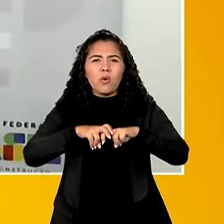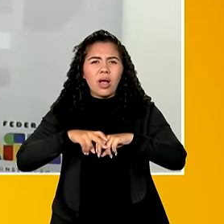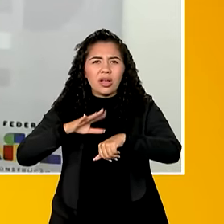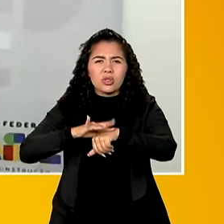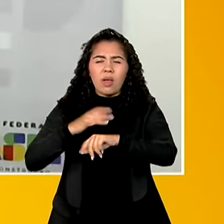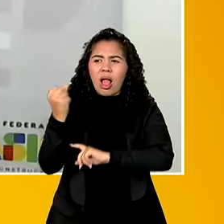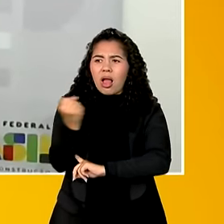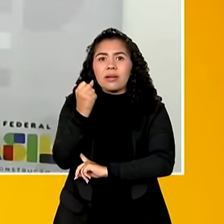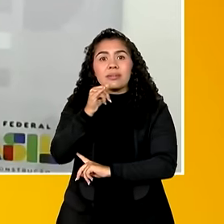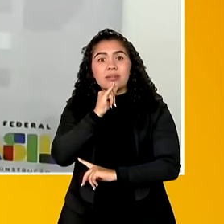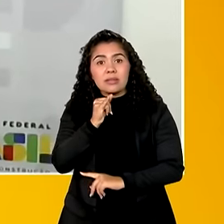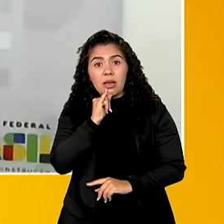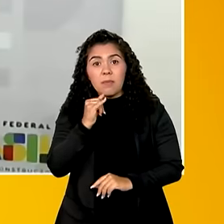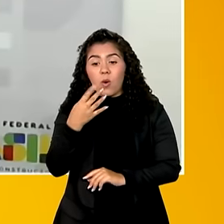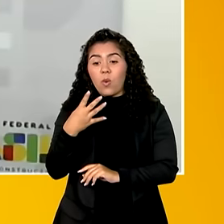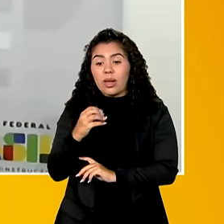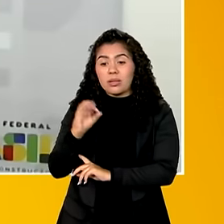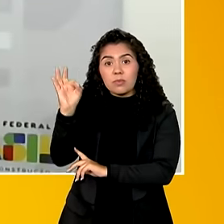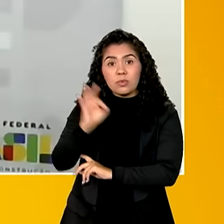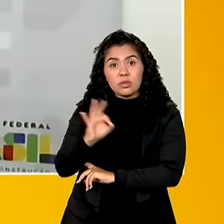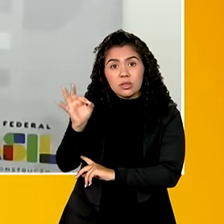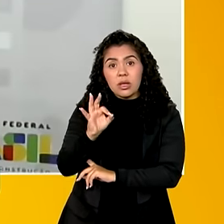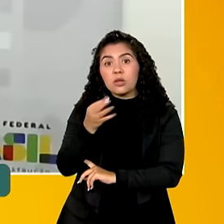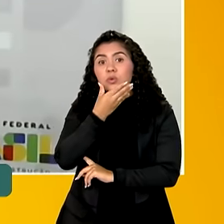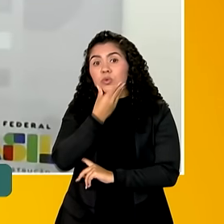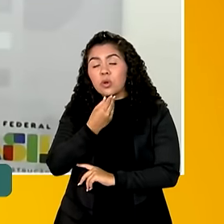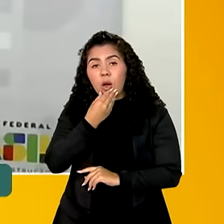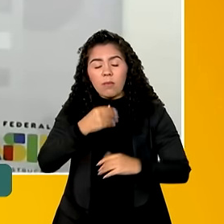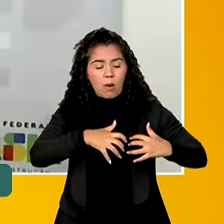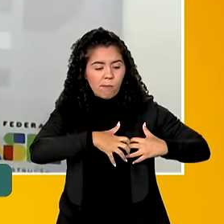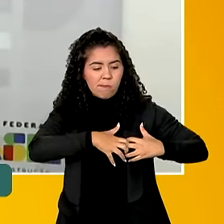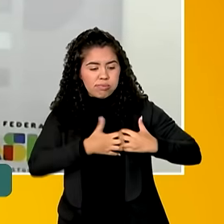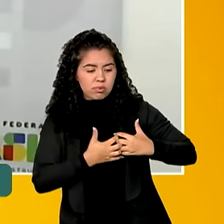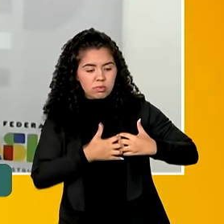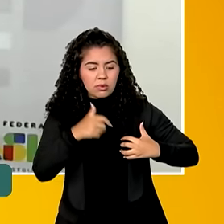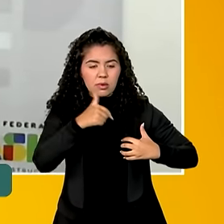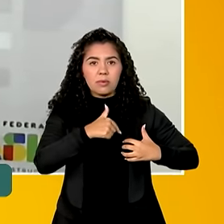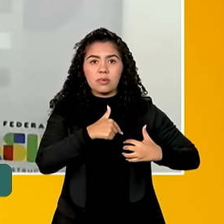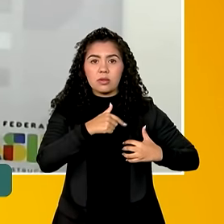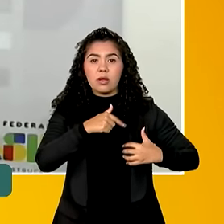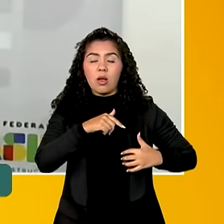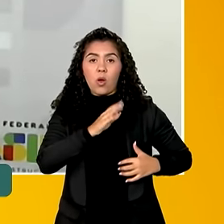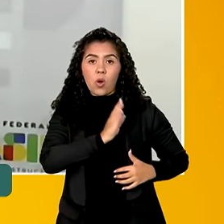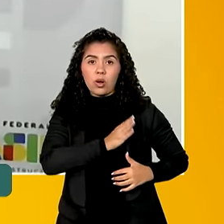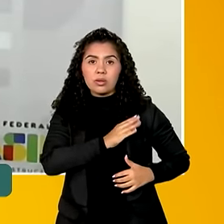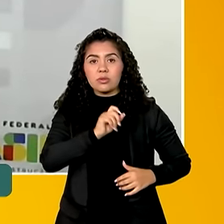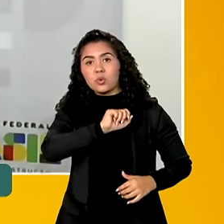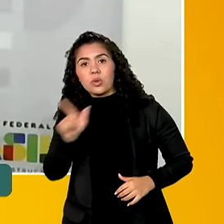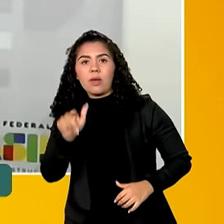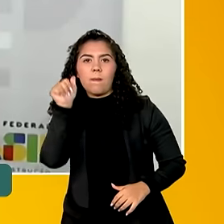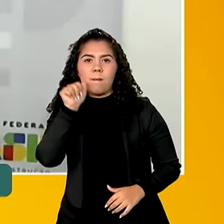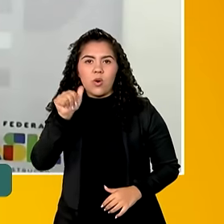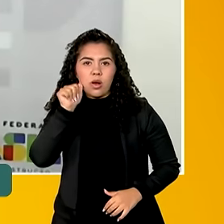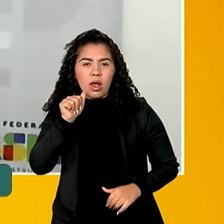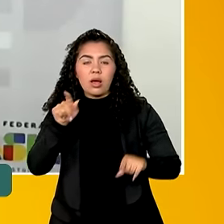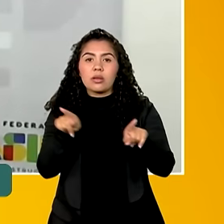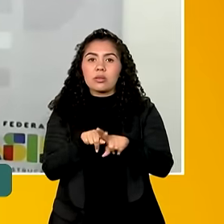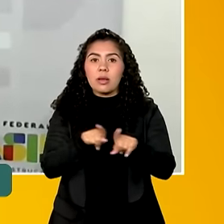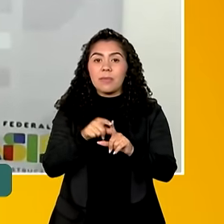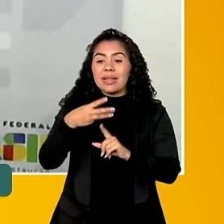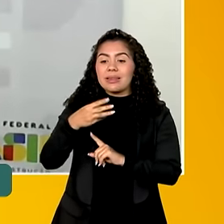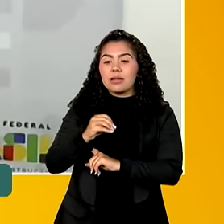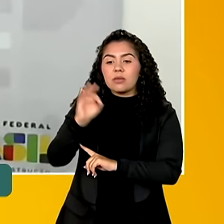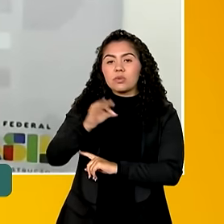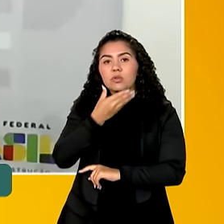homens morrem 40% a mais por problemas no coração do que as mulheres. Além disso, os homens morrem também 30% a mais